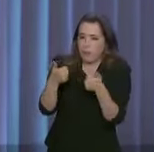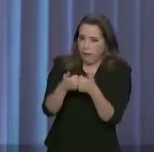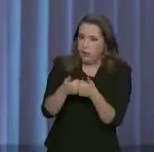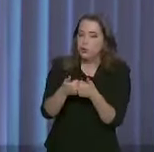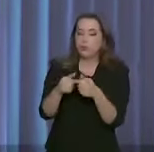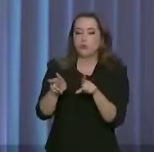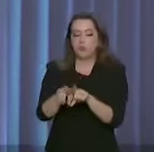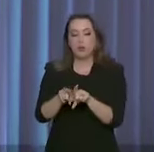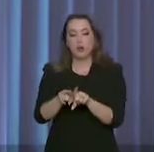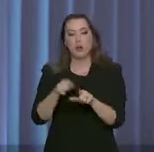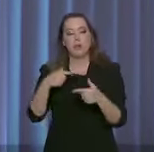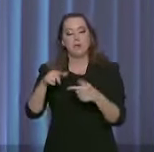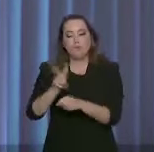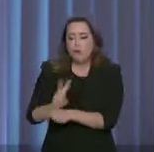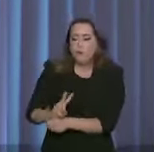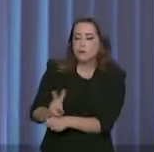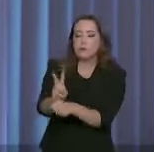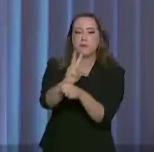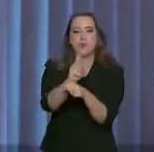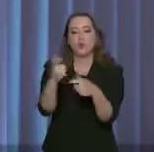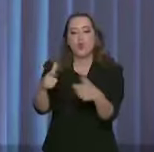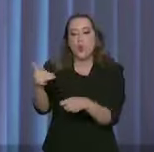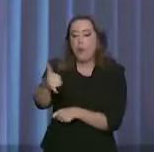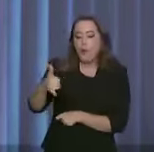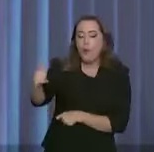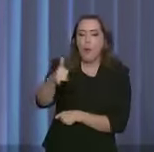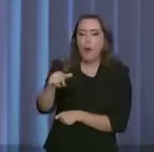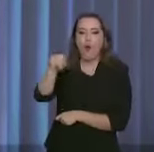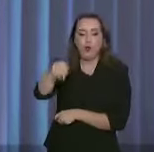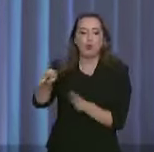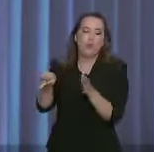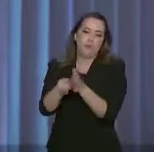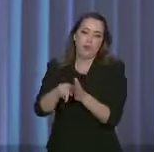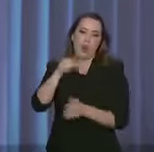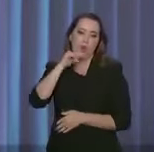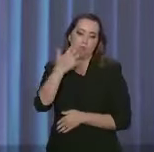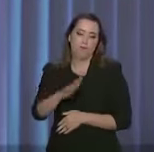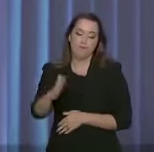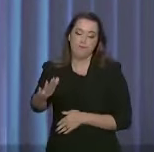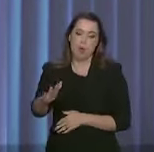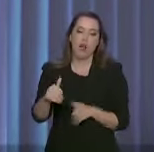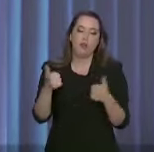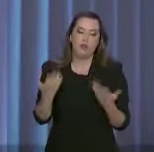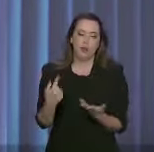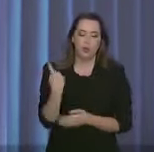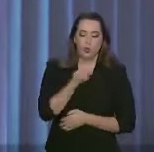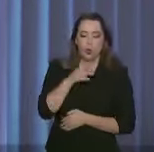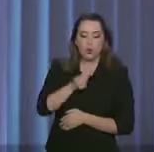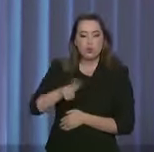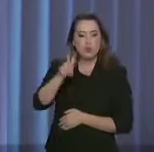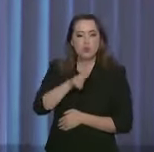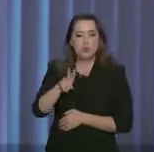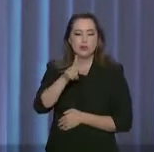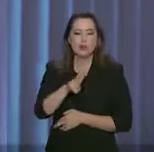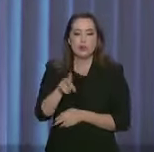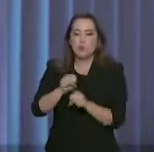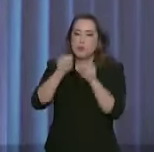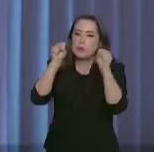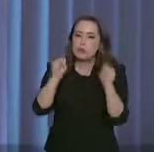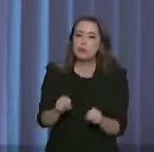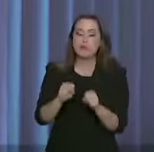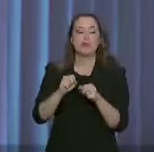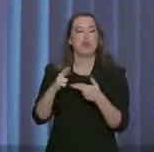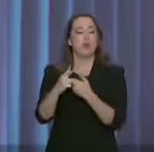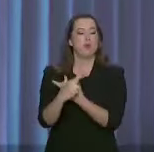o monitoramento e a tentativa de localizar as manchas de óleo ainda no mar. Para isso, temos utilizado sistemas de identificação por